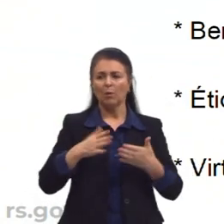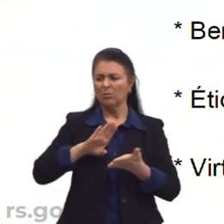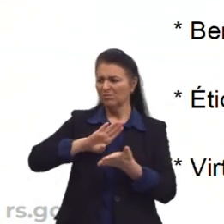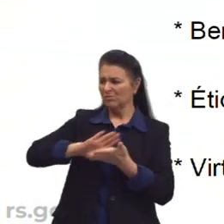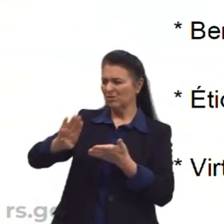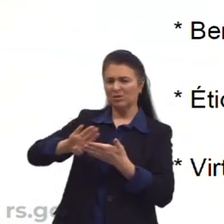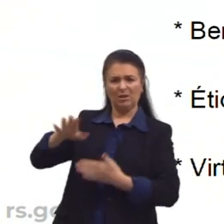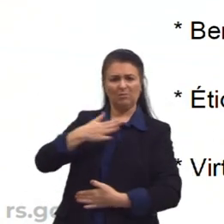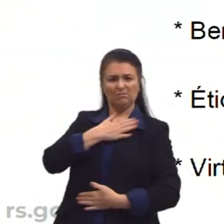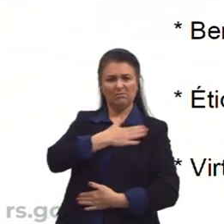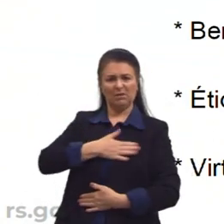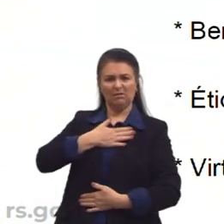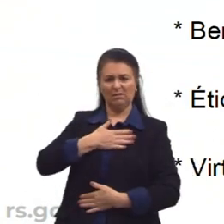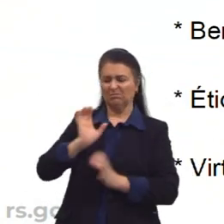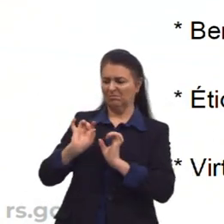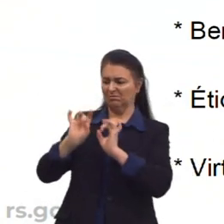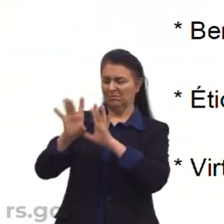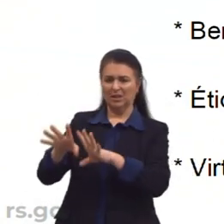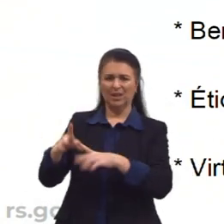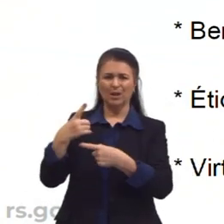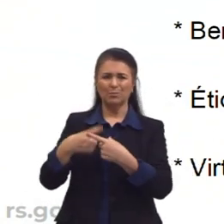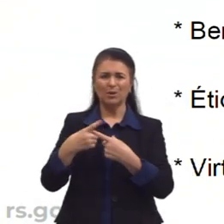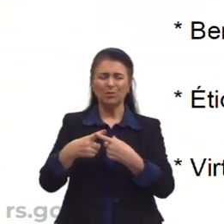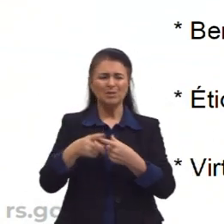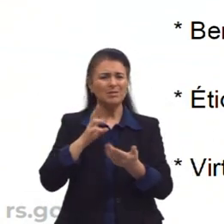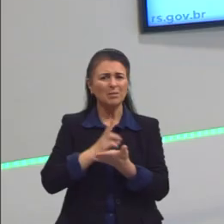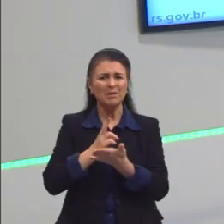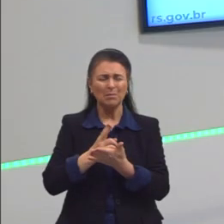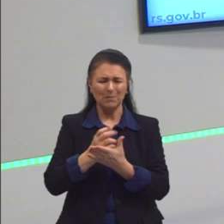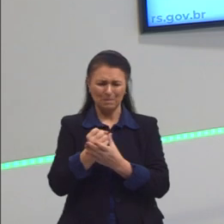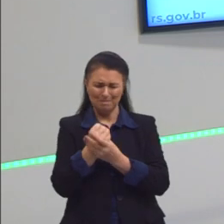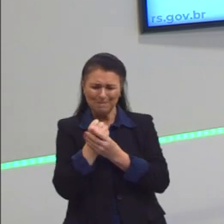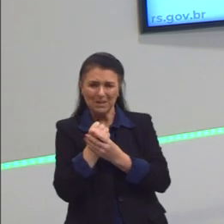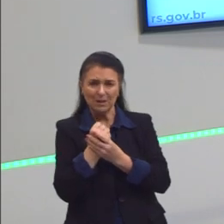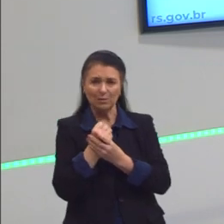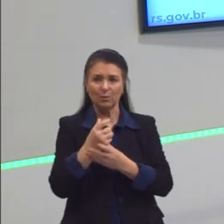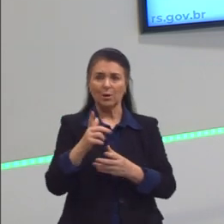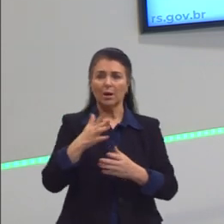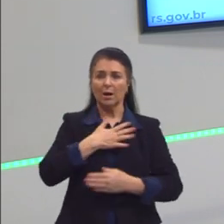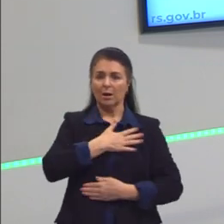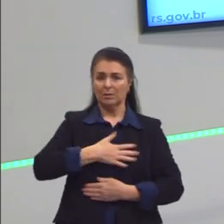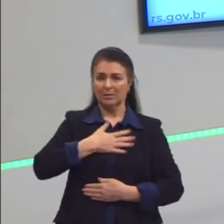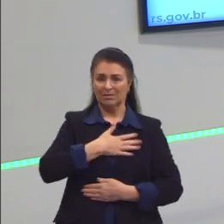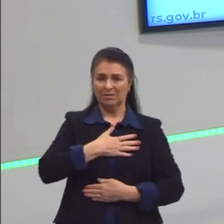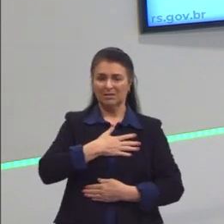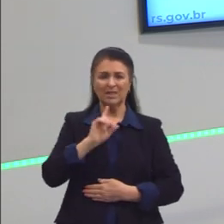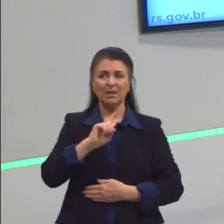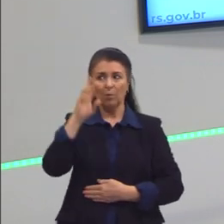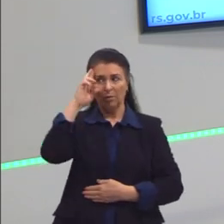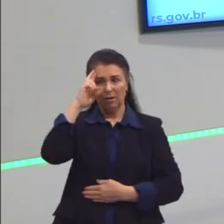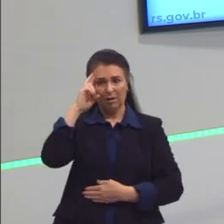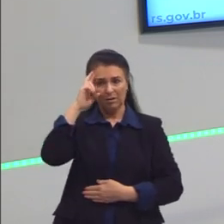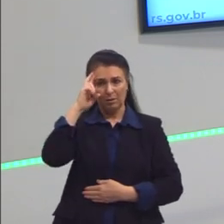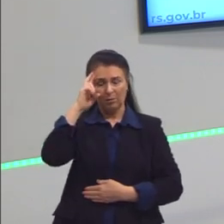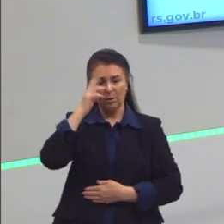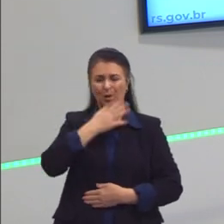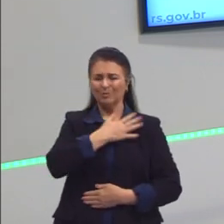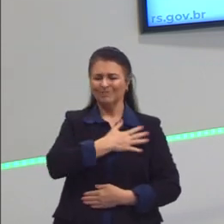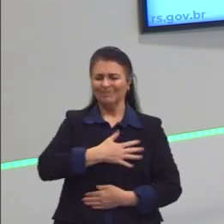prazeres, nós vamos ser escravos dos prazeres, e não da razão, e aí os prazeres não seguem essa